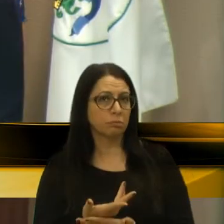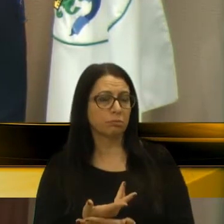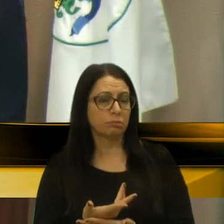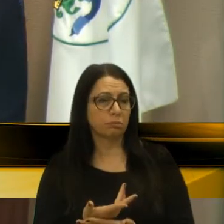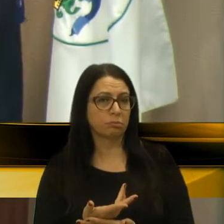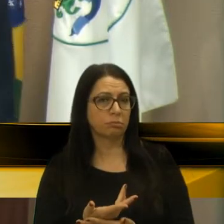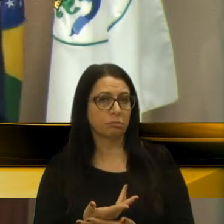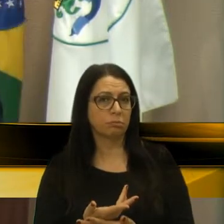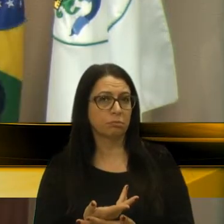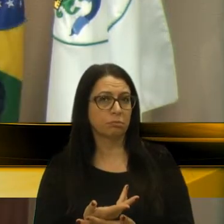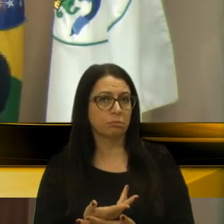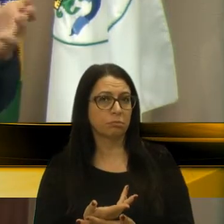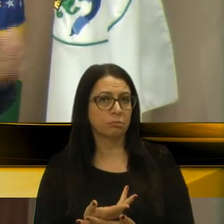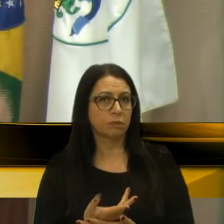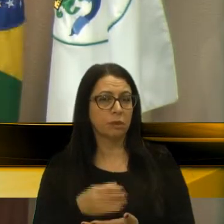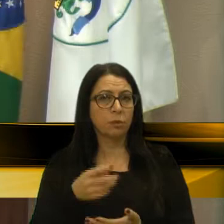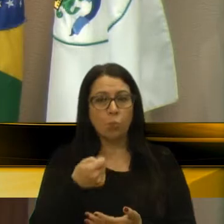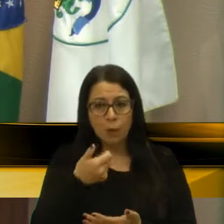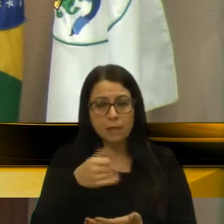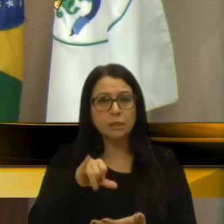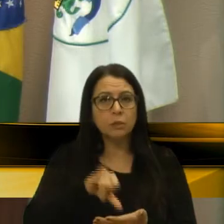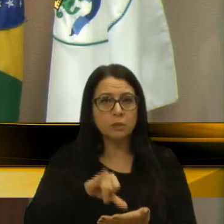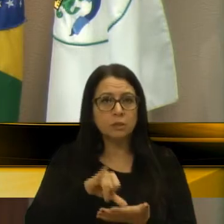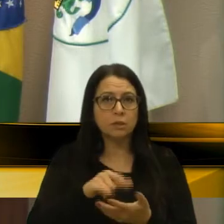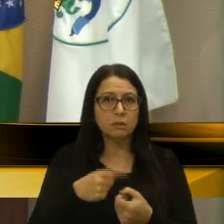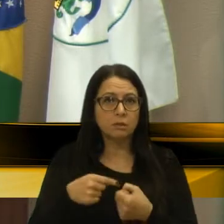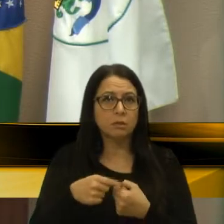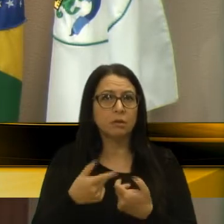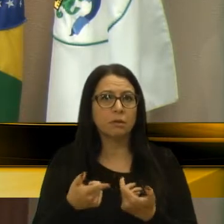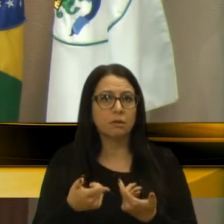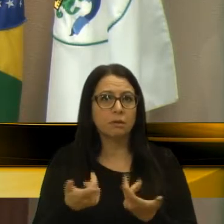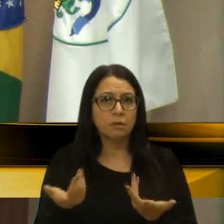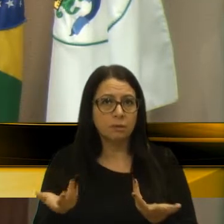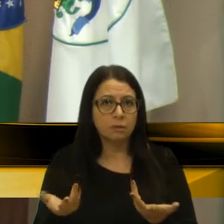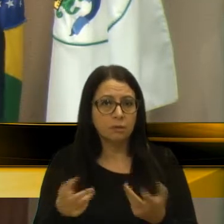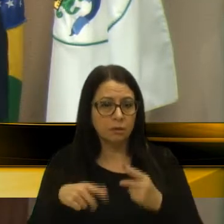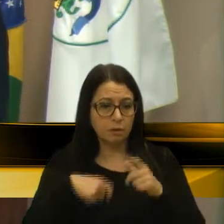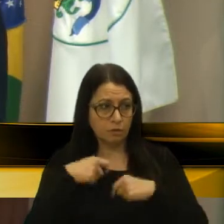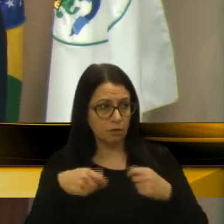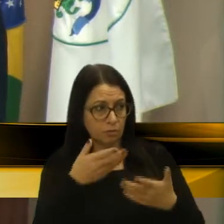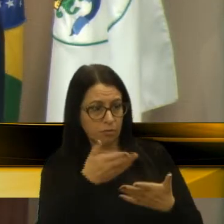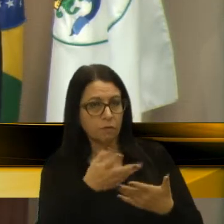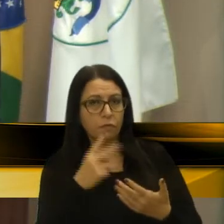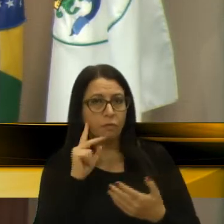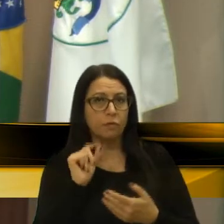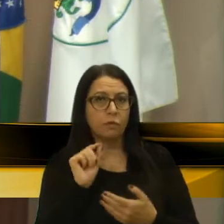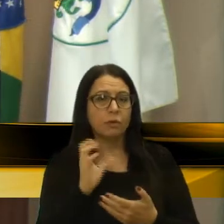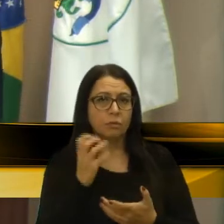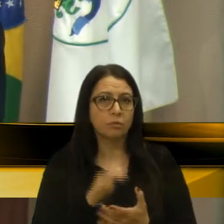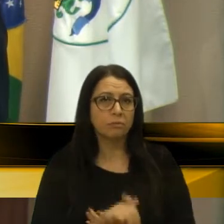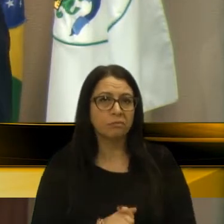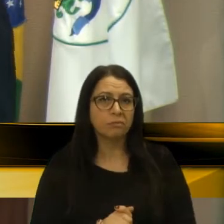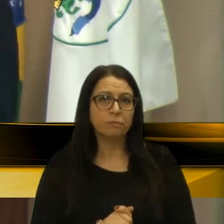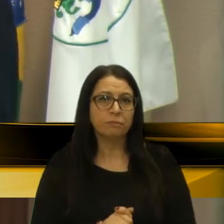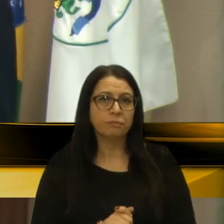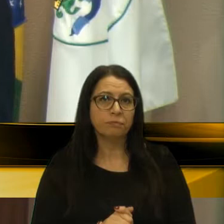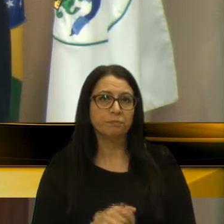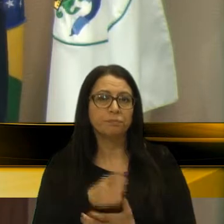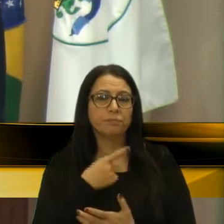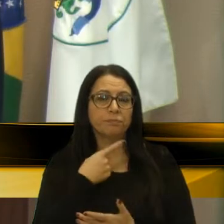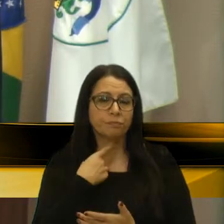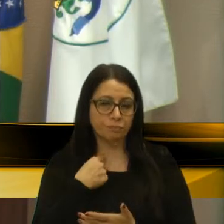em pleno centro da cidade, vereador da Luz, ver uma situação dessa. Eu gostaria